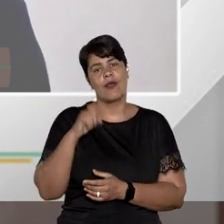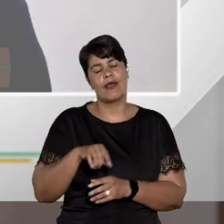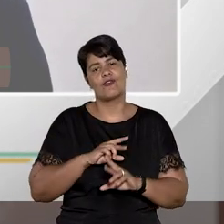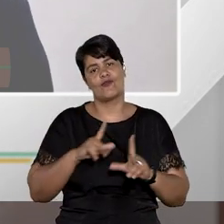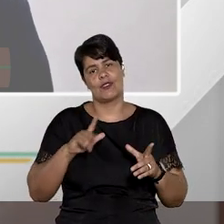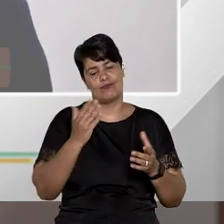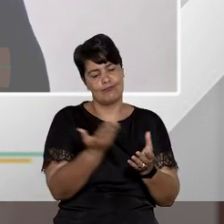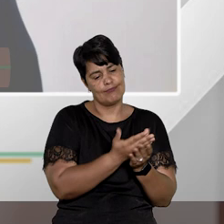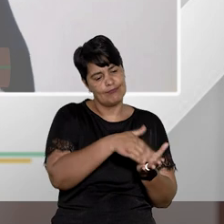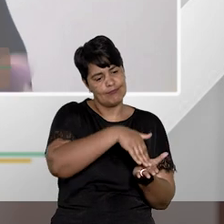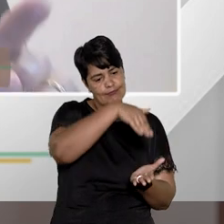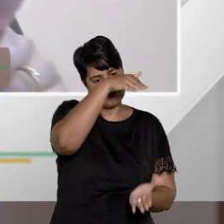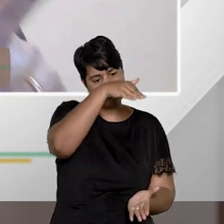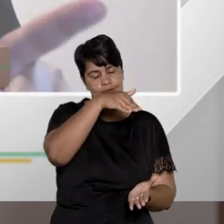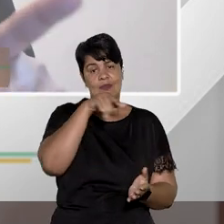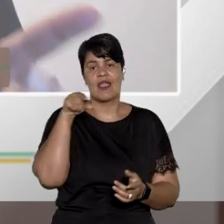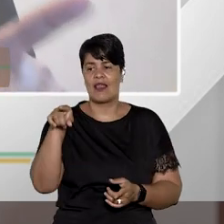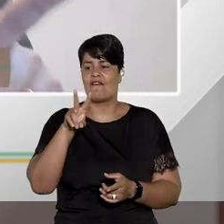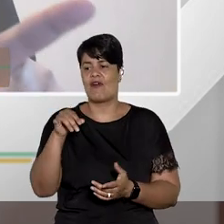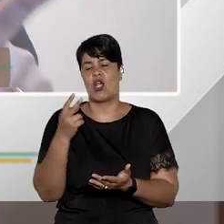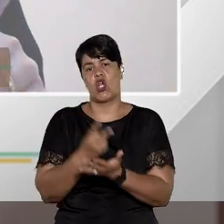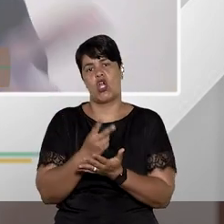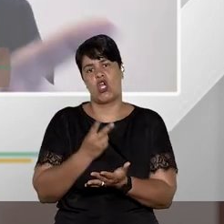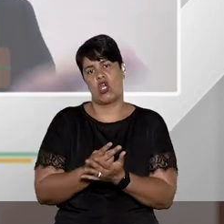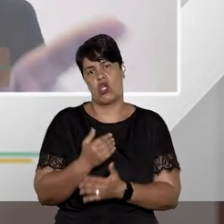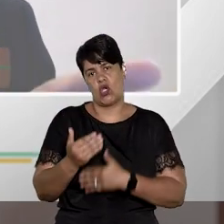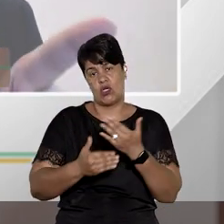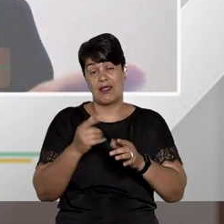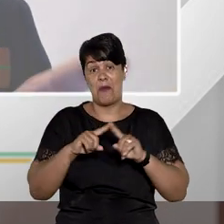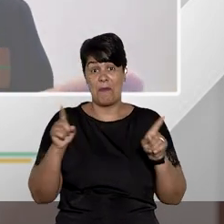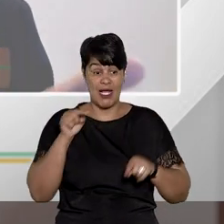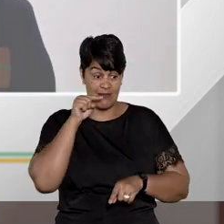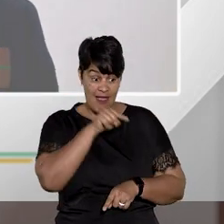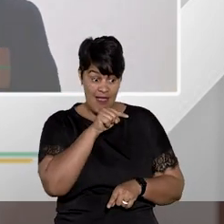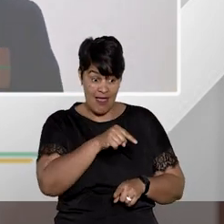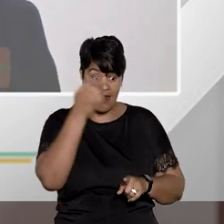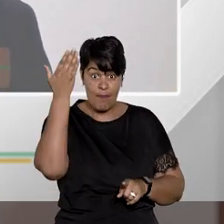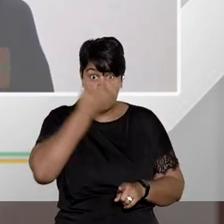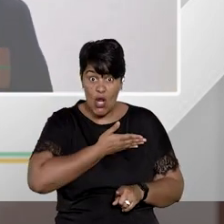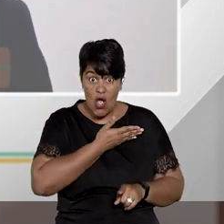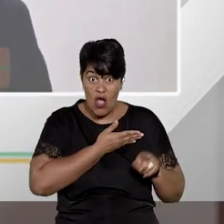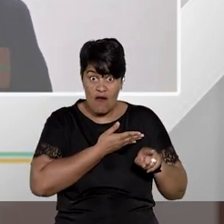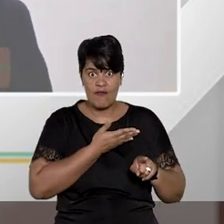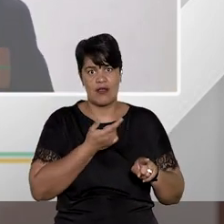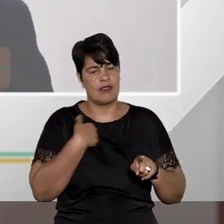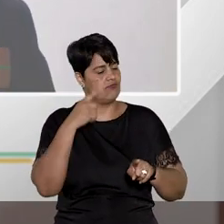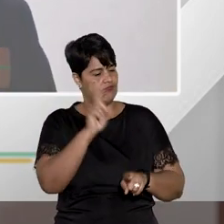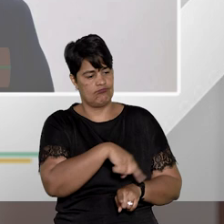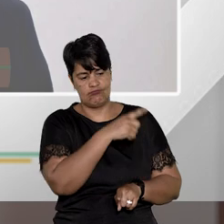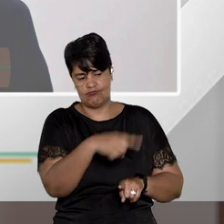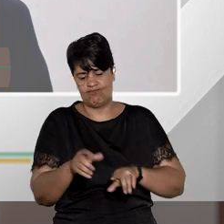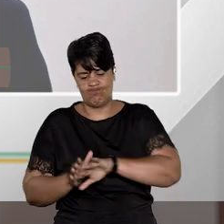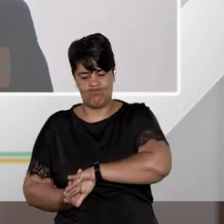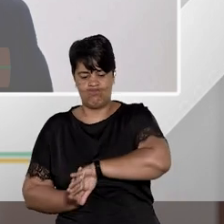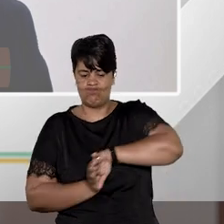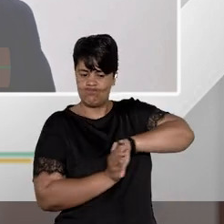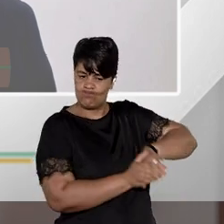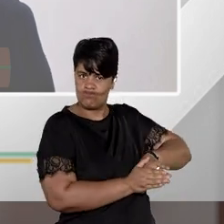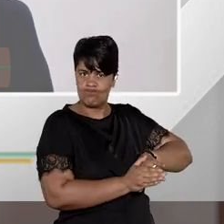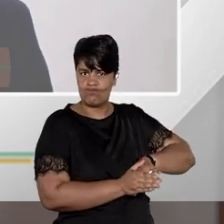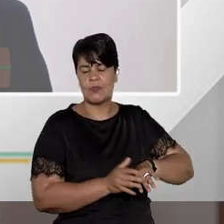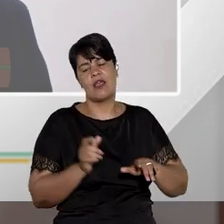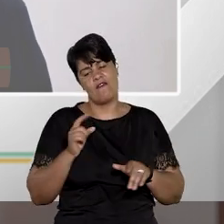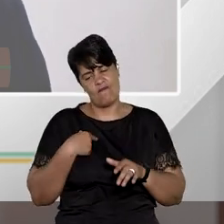prosseguir a ação penal vai prosseguir mas eu não quero que aquela prova ali seja produzida e venha para contaminar o bojo do processo